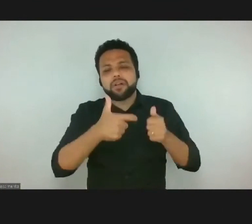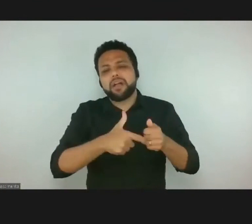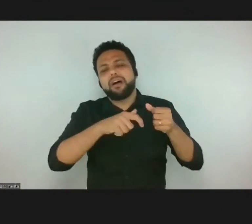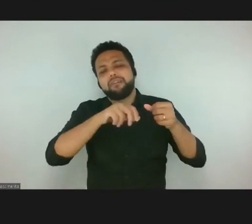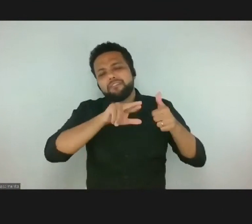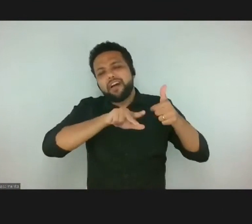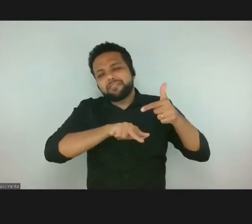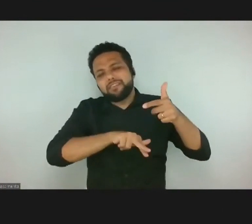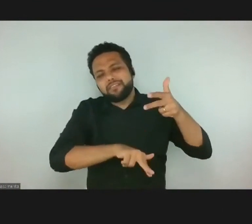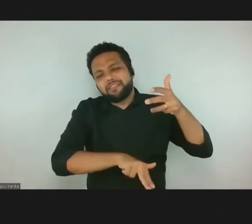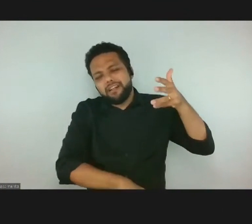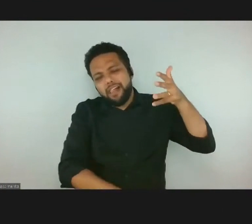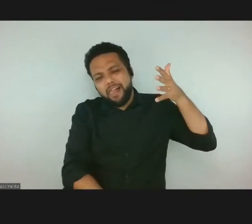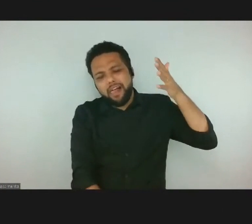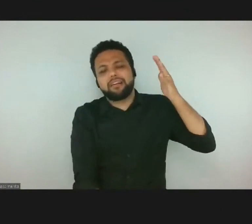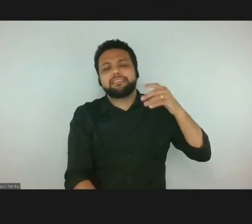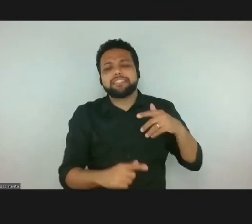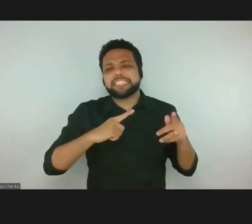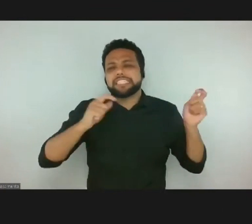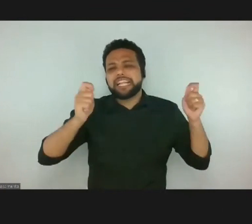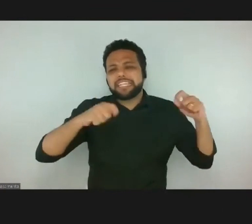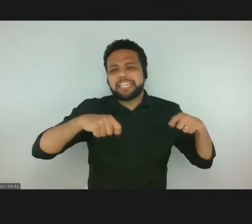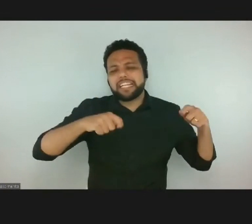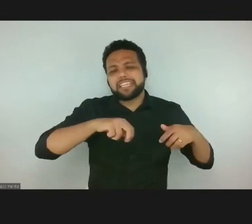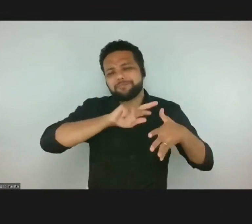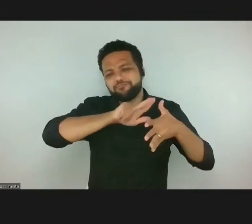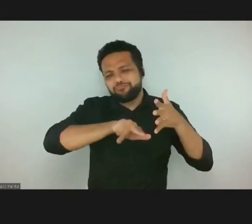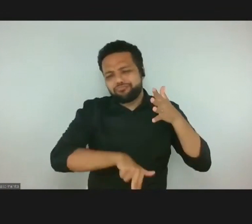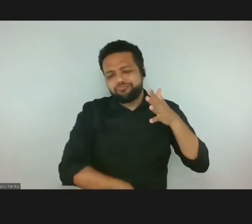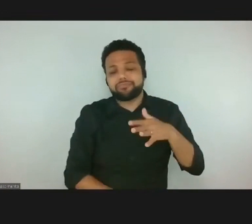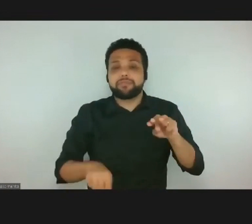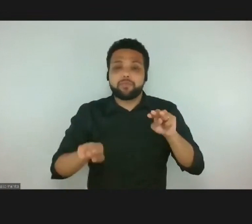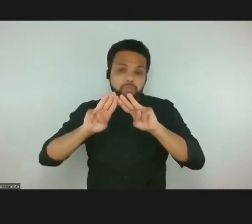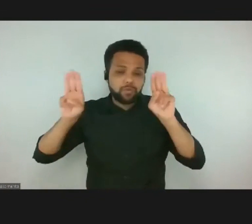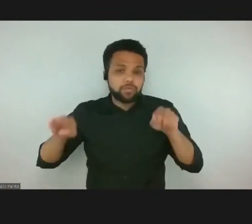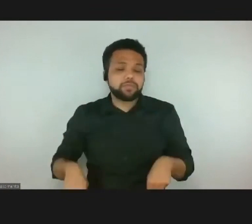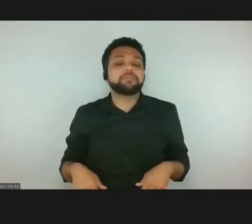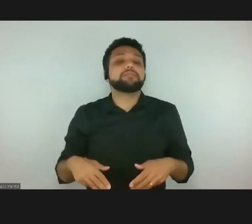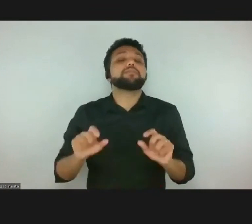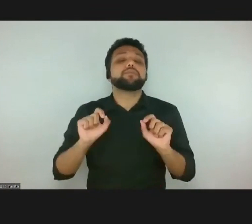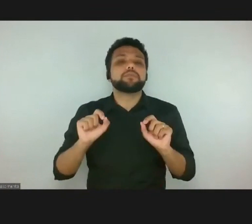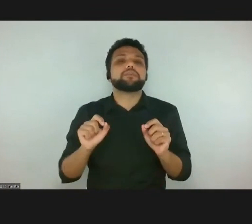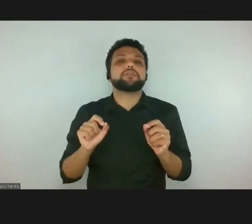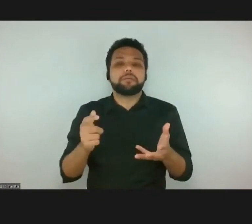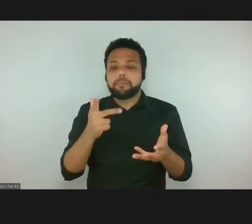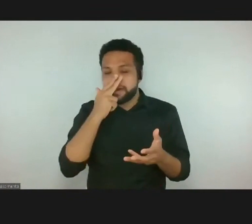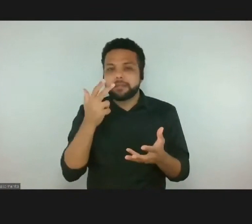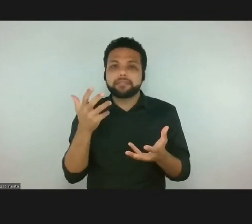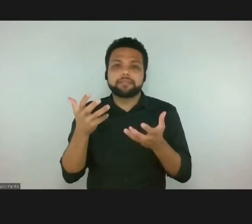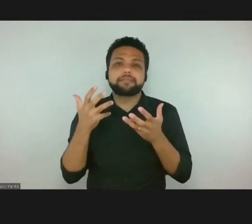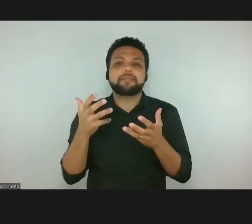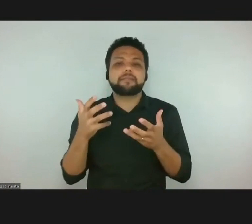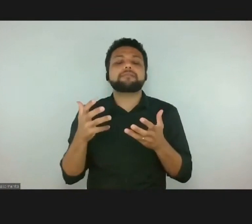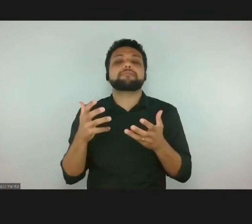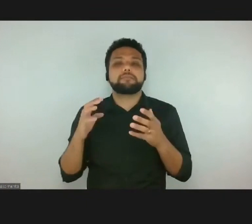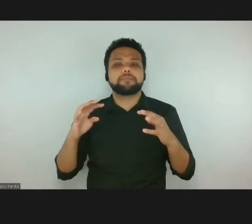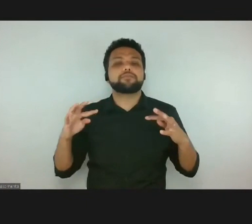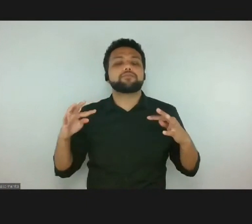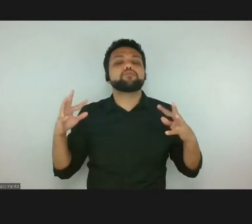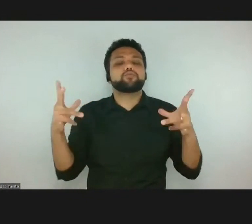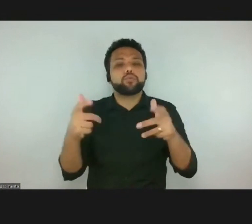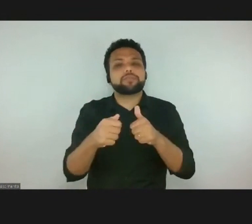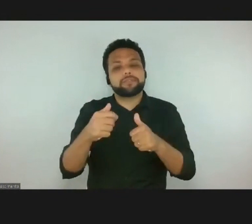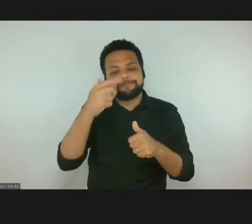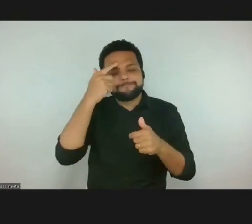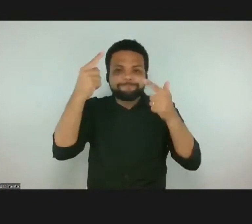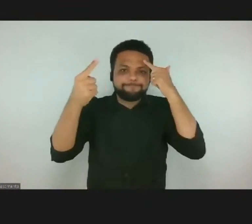milhões de possibilidades e o museu tenta, na medida do possível, ir atendendo todas essas ideias. Claro,